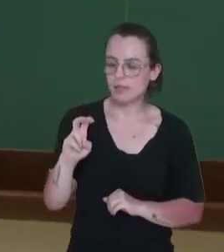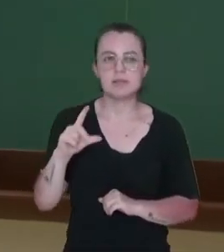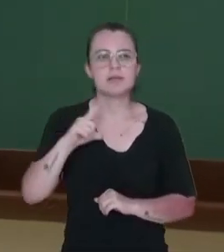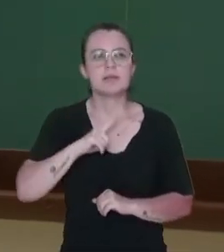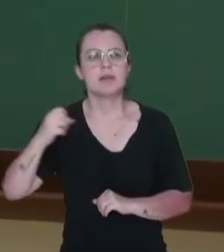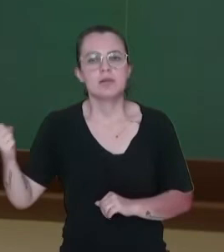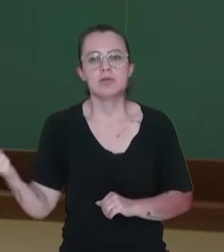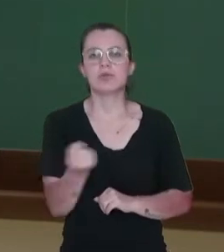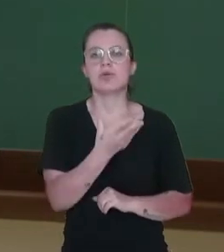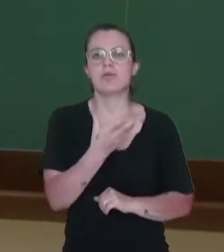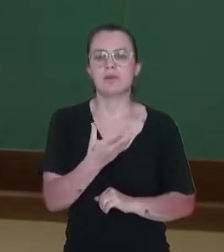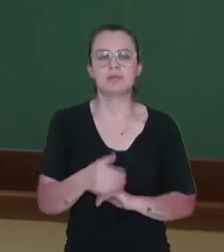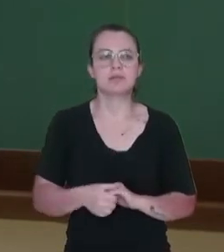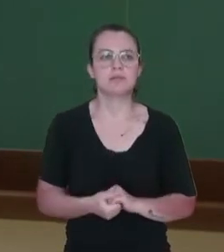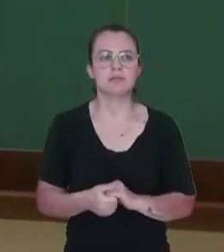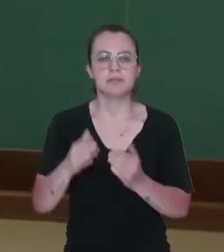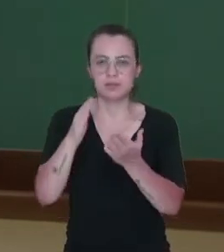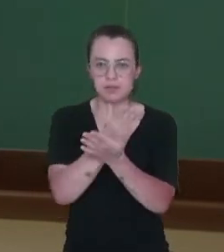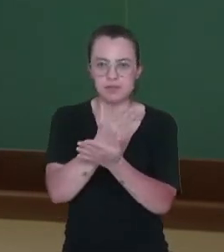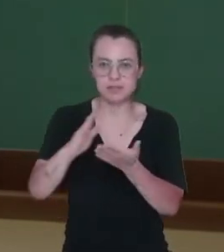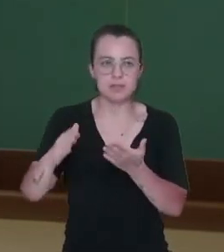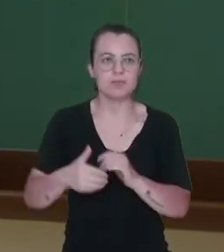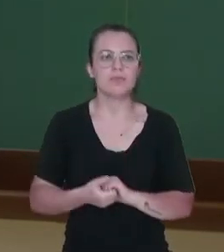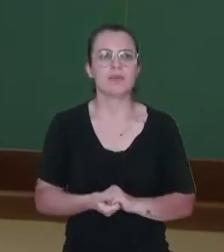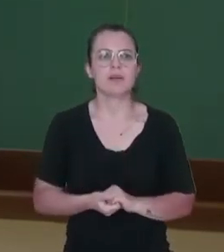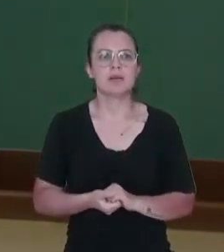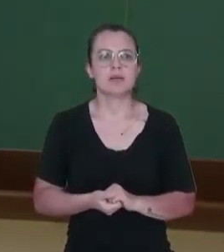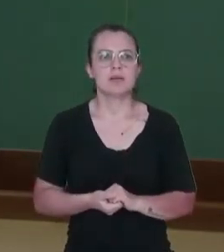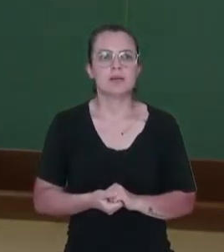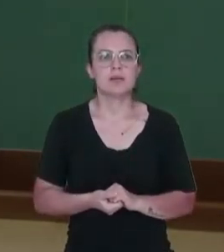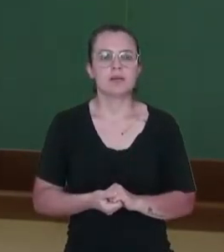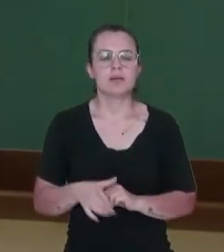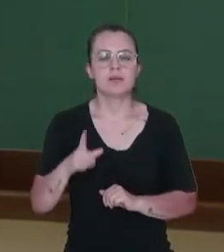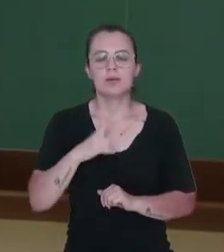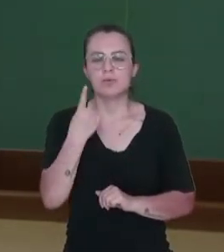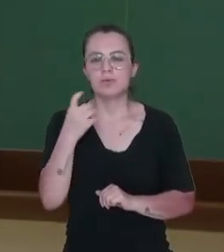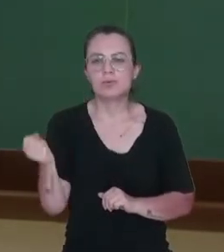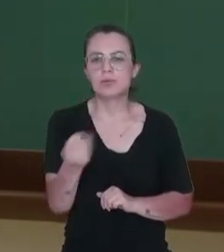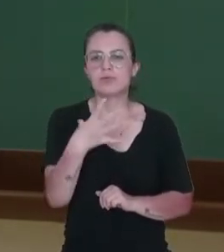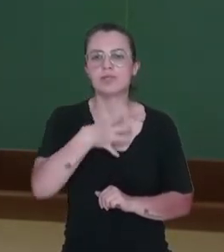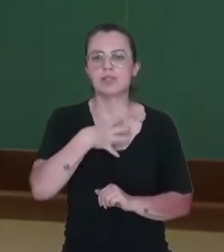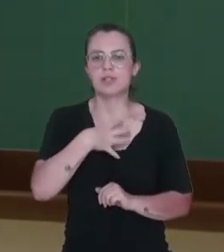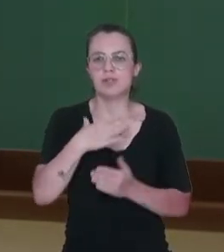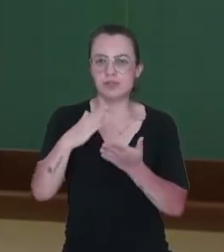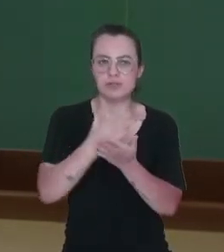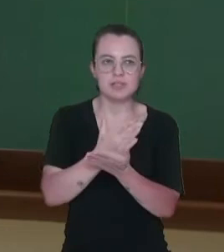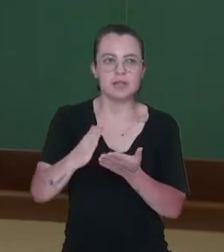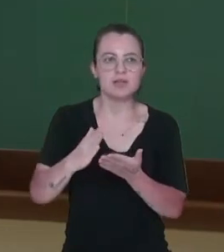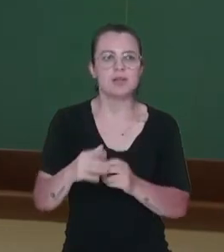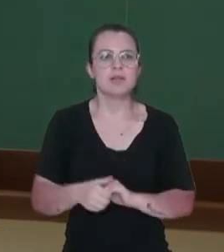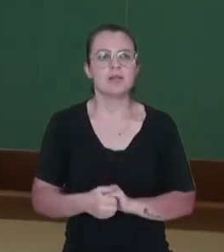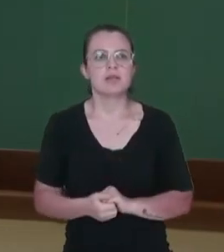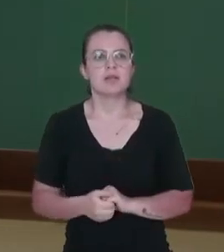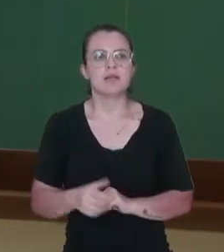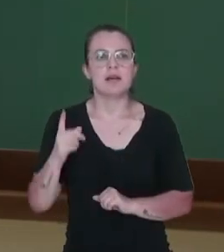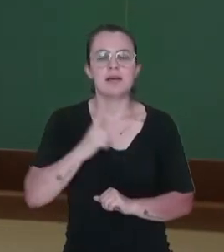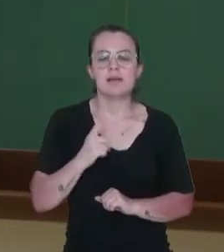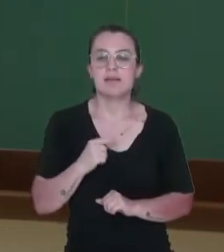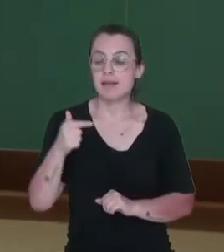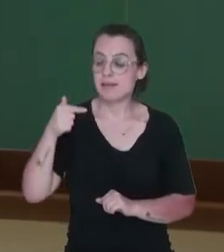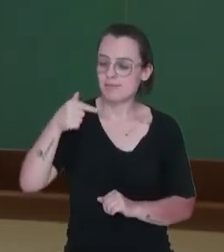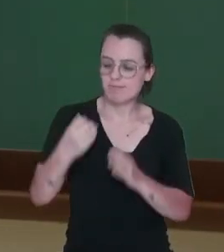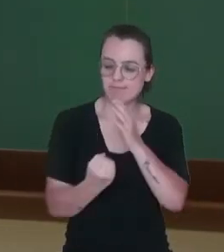nova regionalização do Brasil. Um novo modelo de divisão, onde o Brasil possuía daí sete